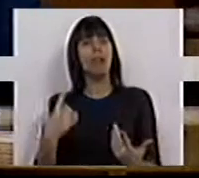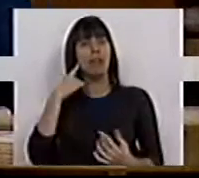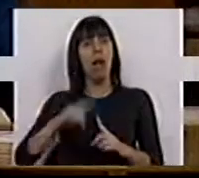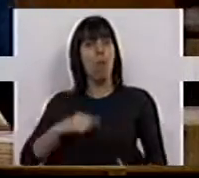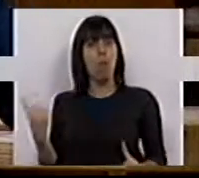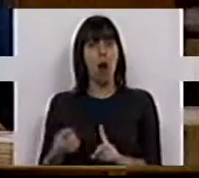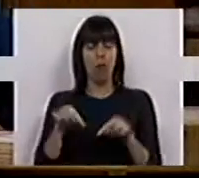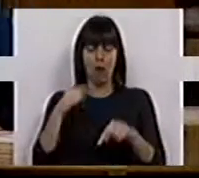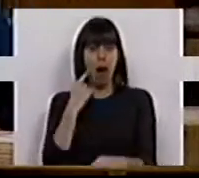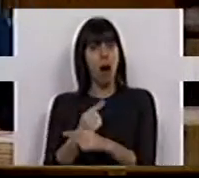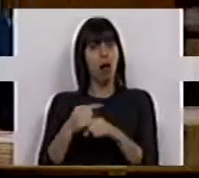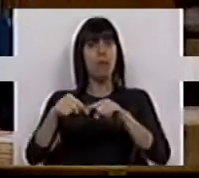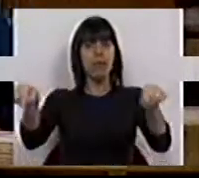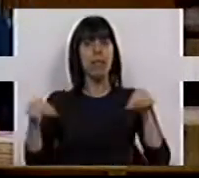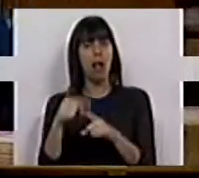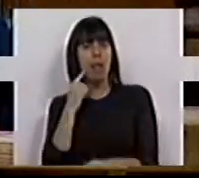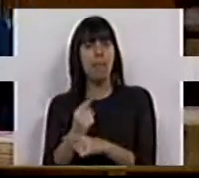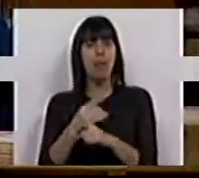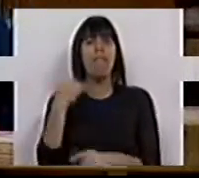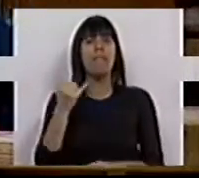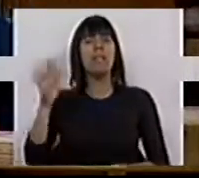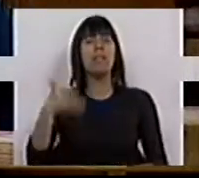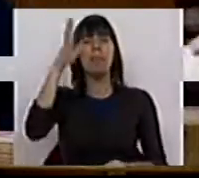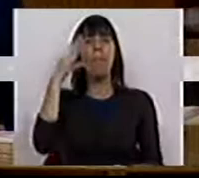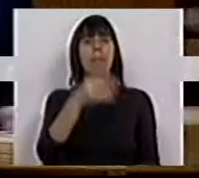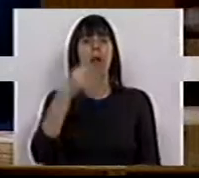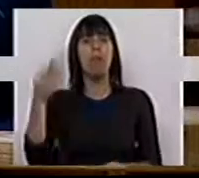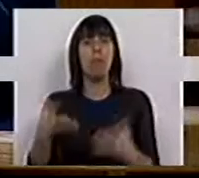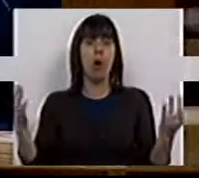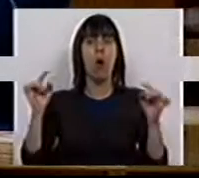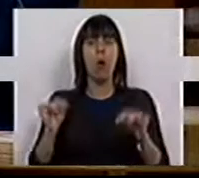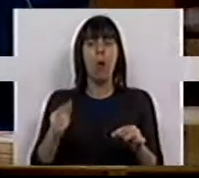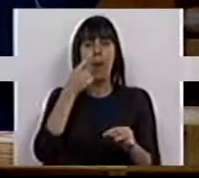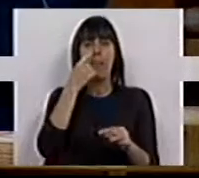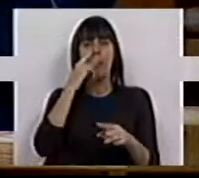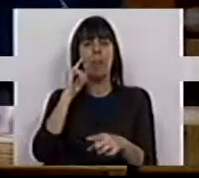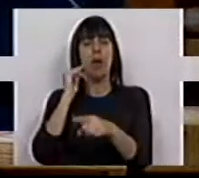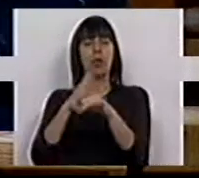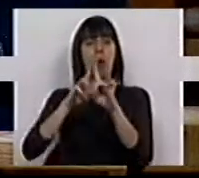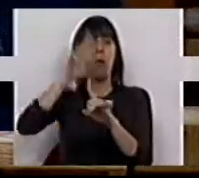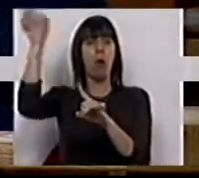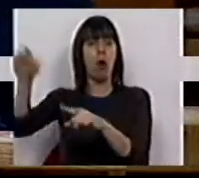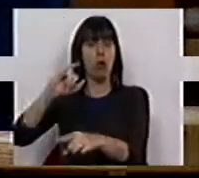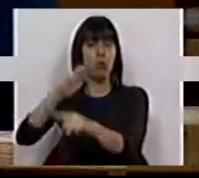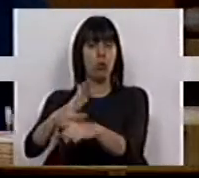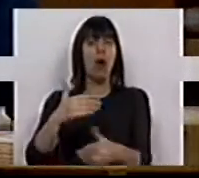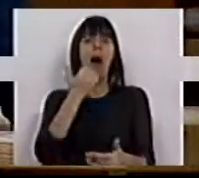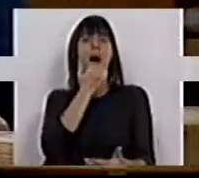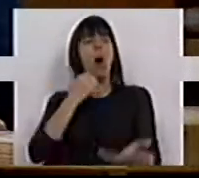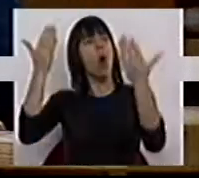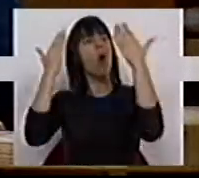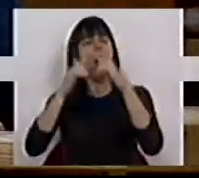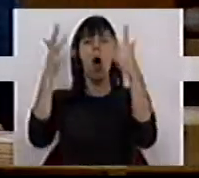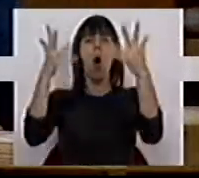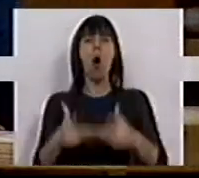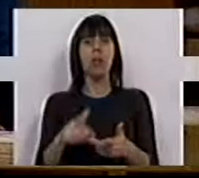um ano, aqui mesmo nesta sala, o Vice-Primeiro-Ministro Paulo Portas, que hoje preferiu outras paragens, congratulava-se que o